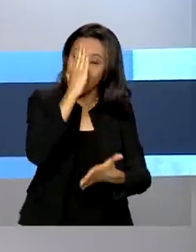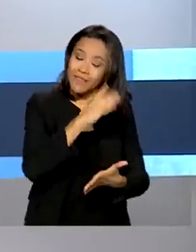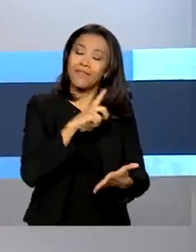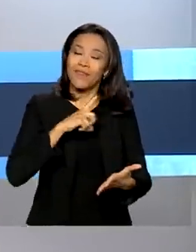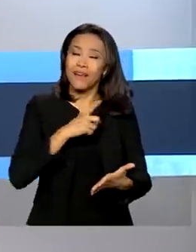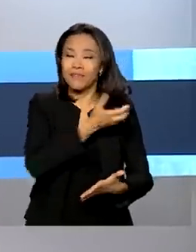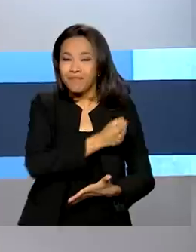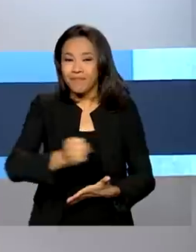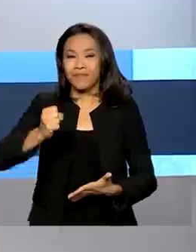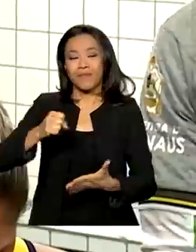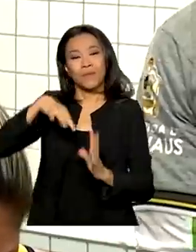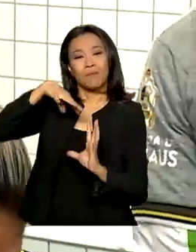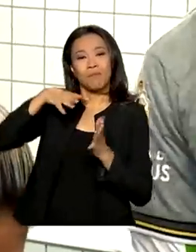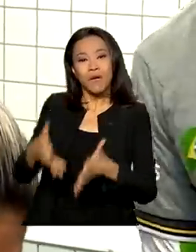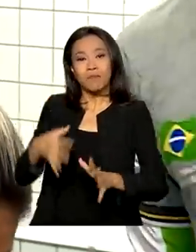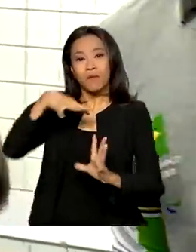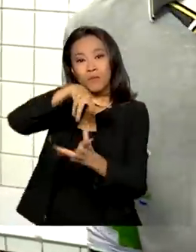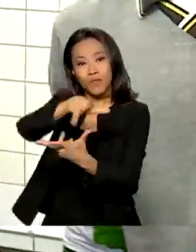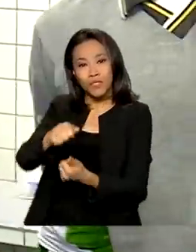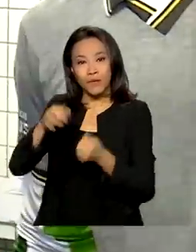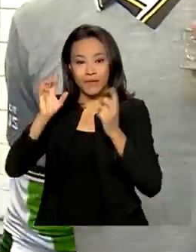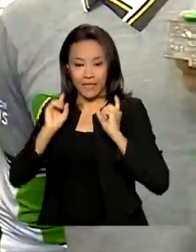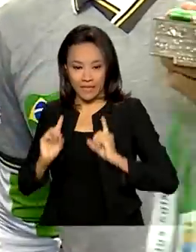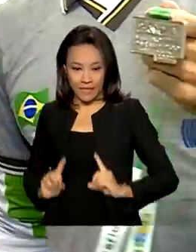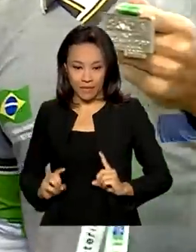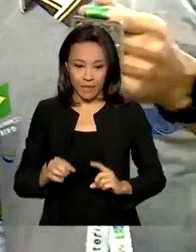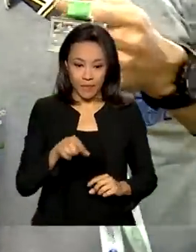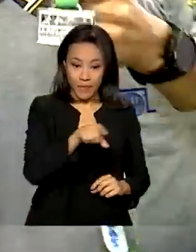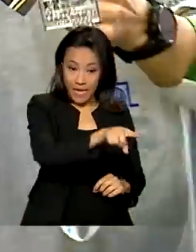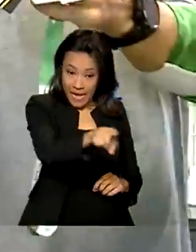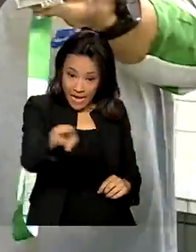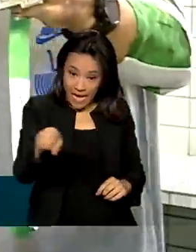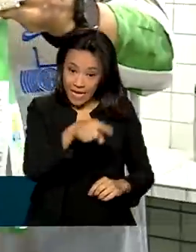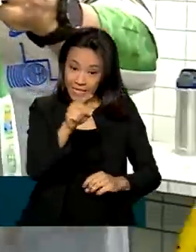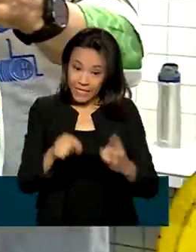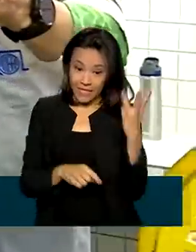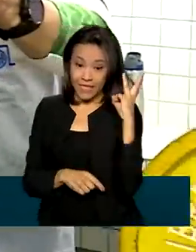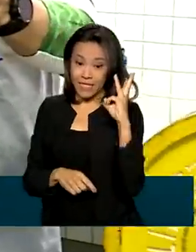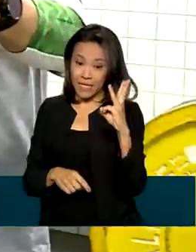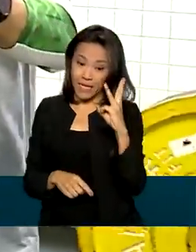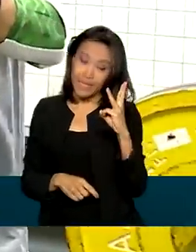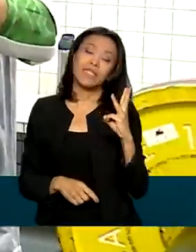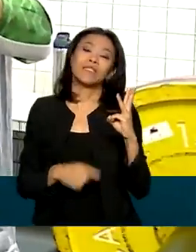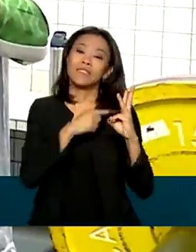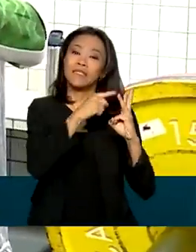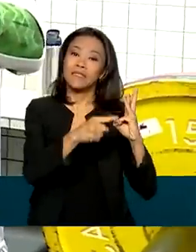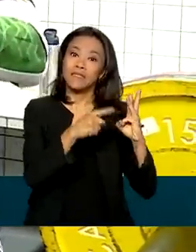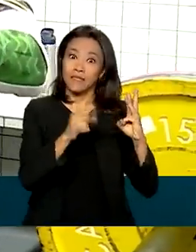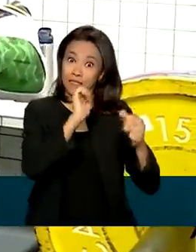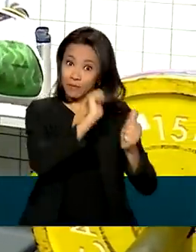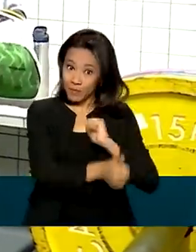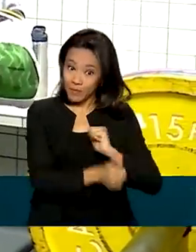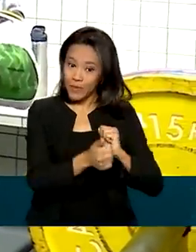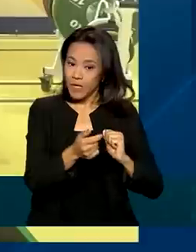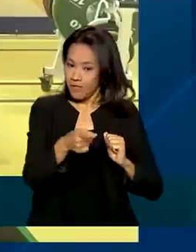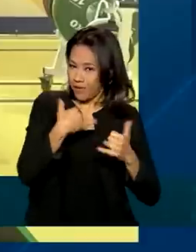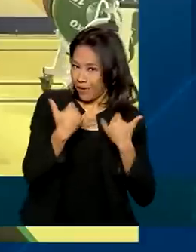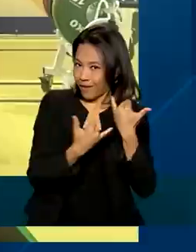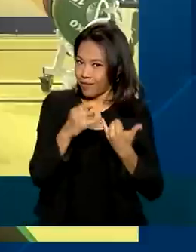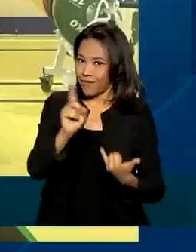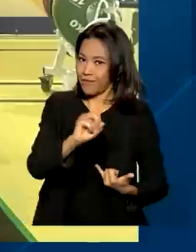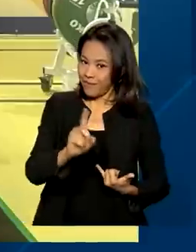em dezembro. Na modalidade de Alterofilismo, esses três para-atletas não estão para brincadeira.